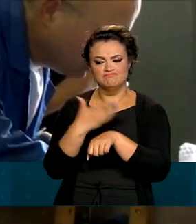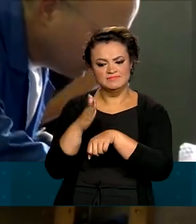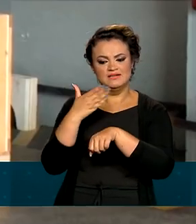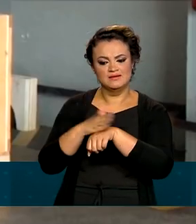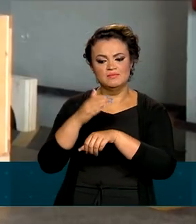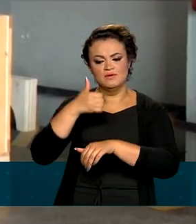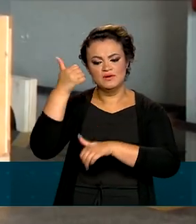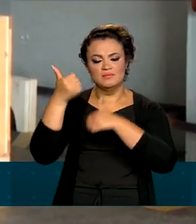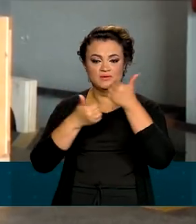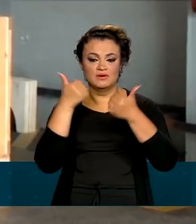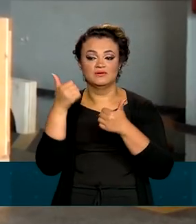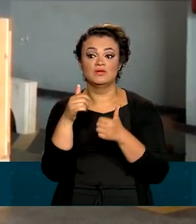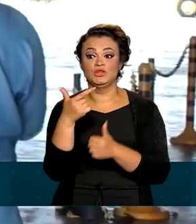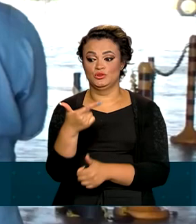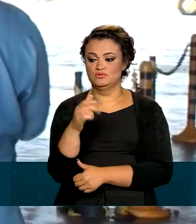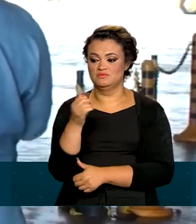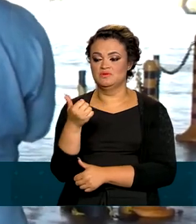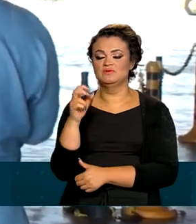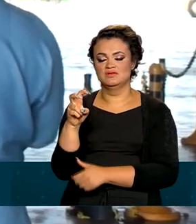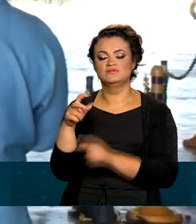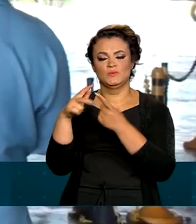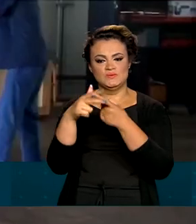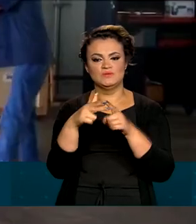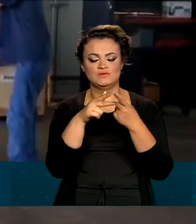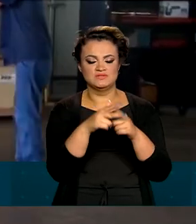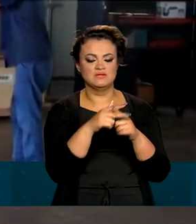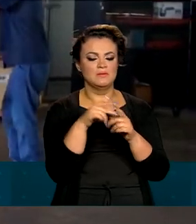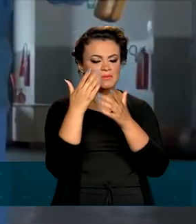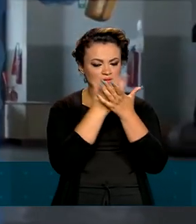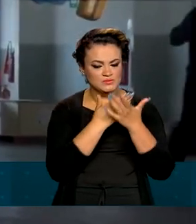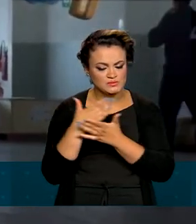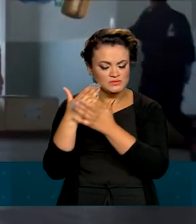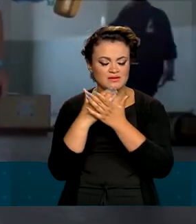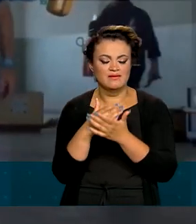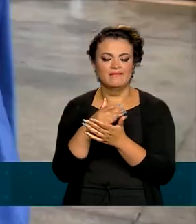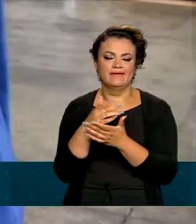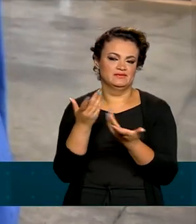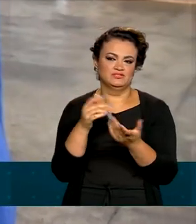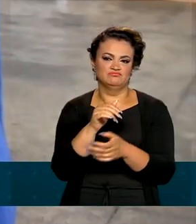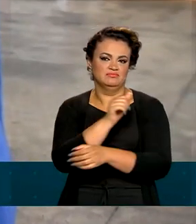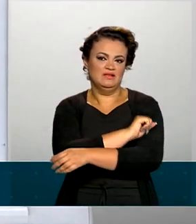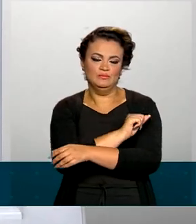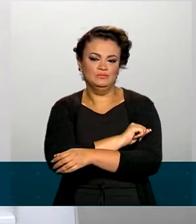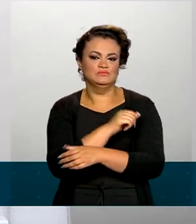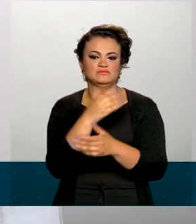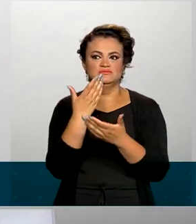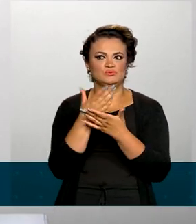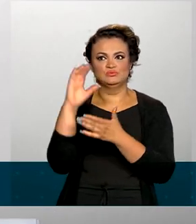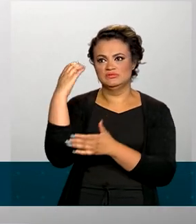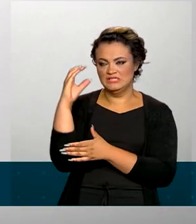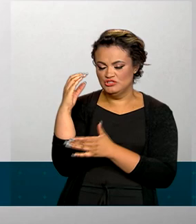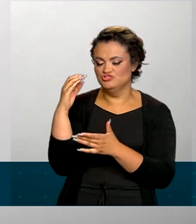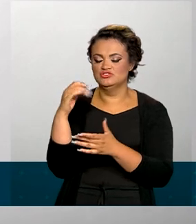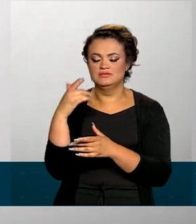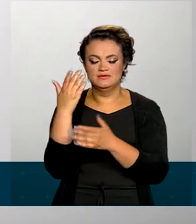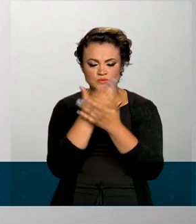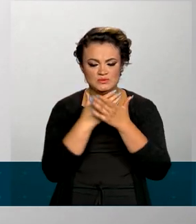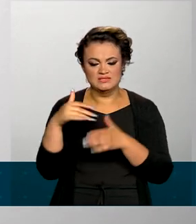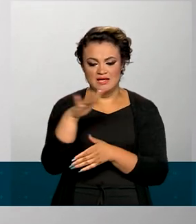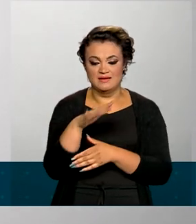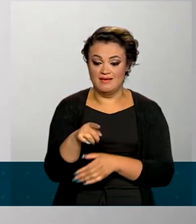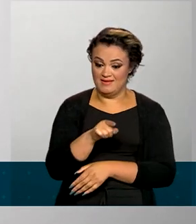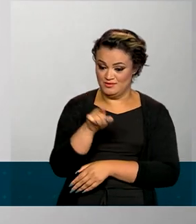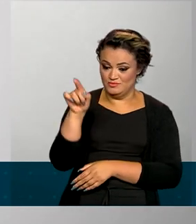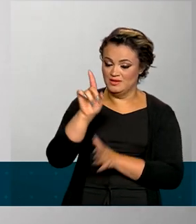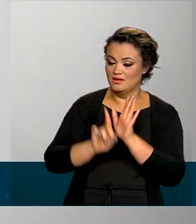2015, com o objetivo de viabilizar experimentos de estudantes e cientistas de todo o Brasil. O foguete VSB-30, que vai